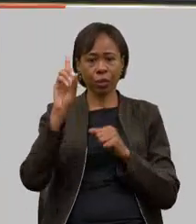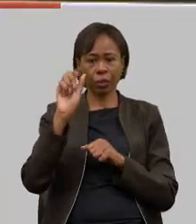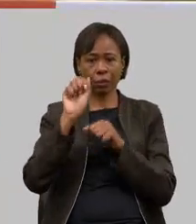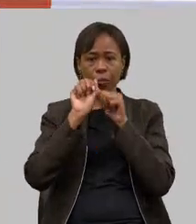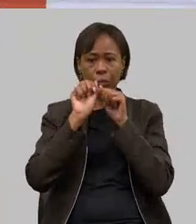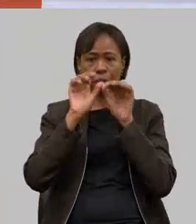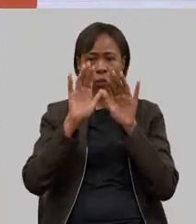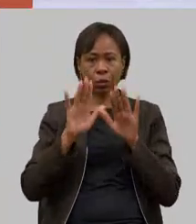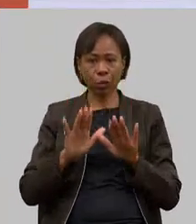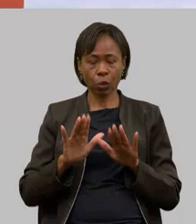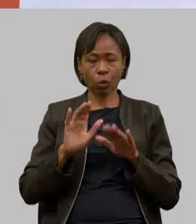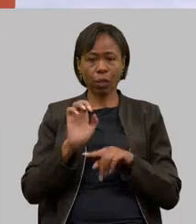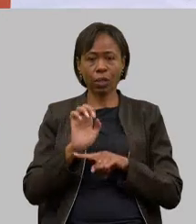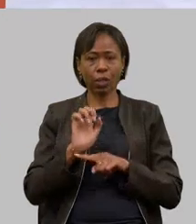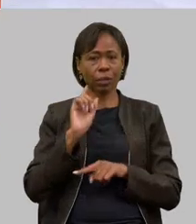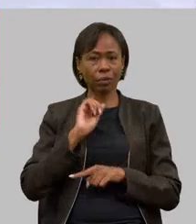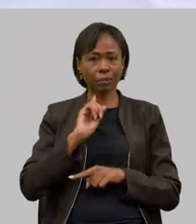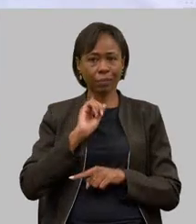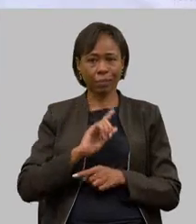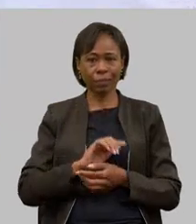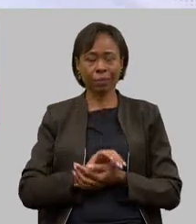nosso estado de Minas Gerais